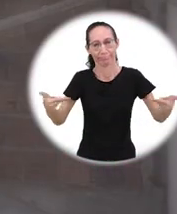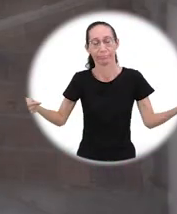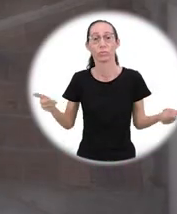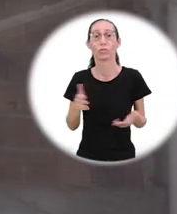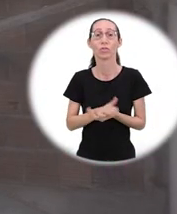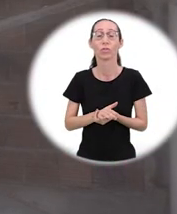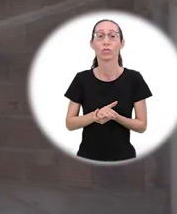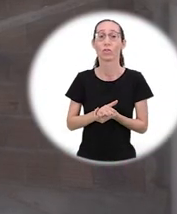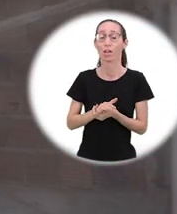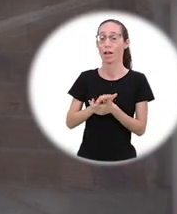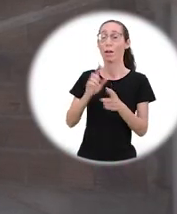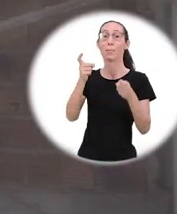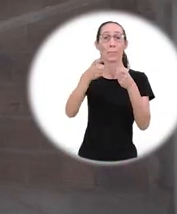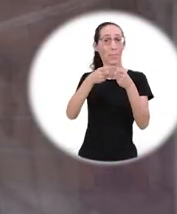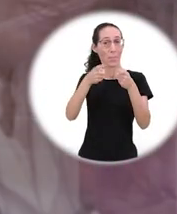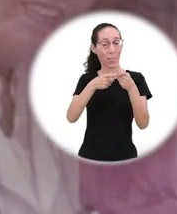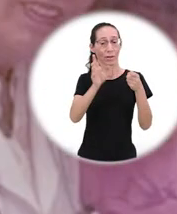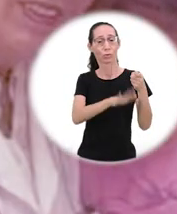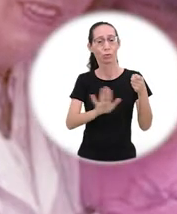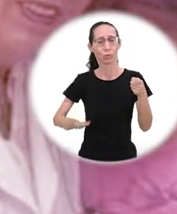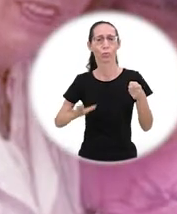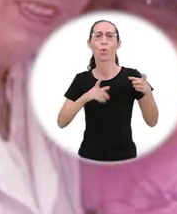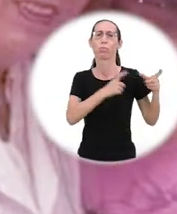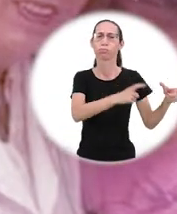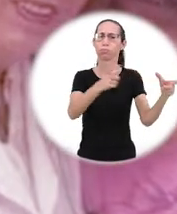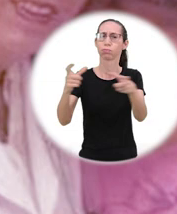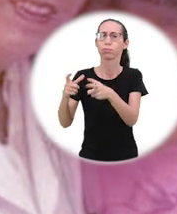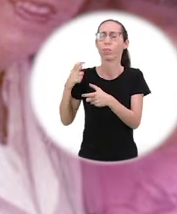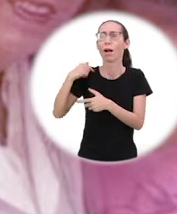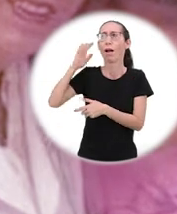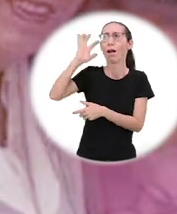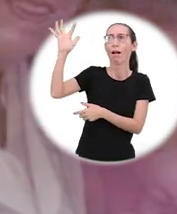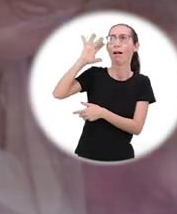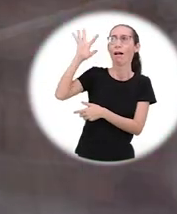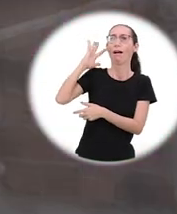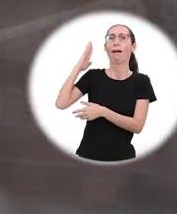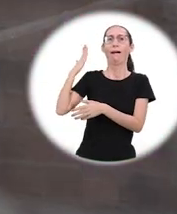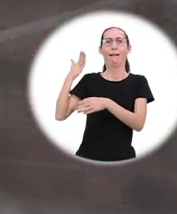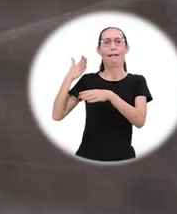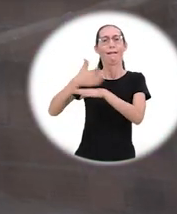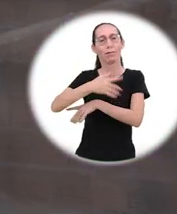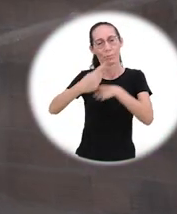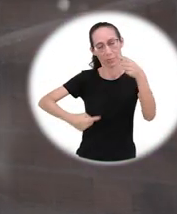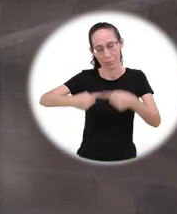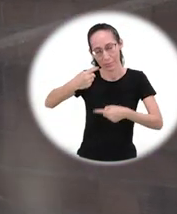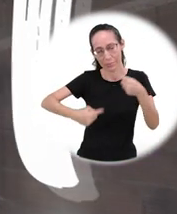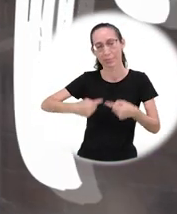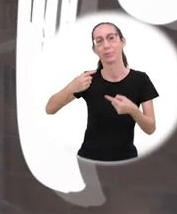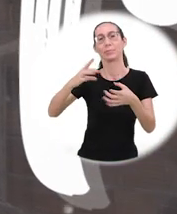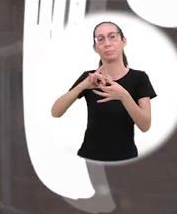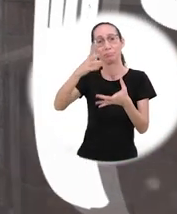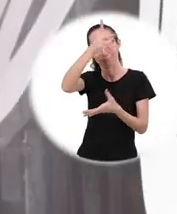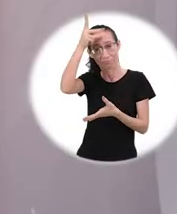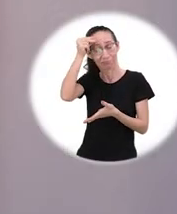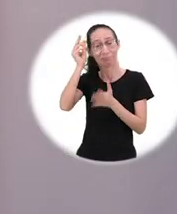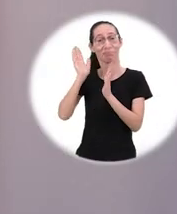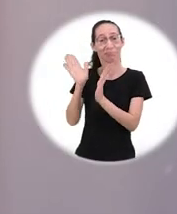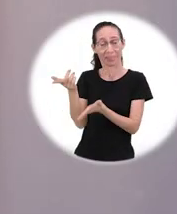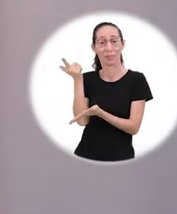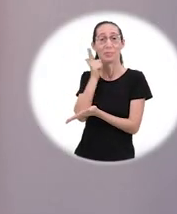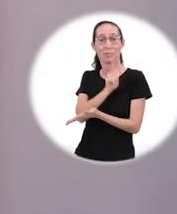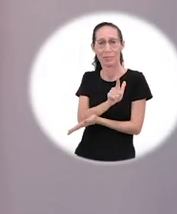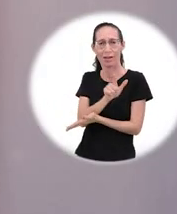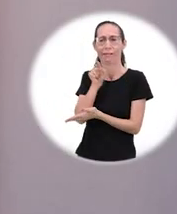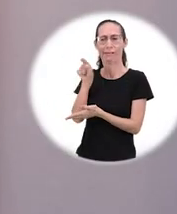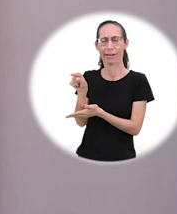pediatra que atendia todos nos bairros sem jamais imaginar que um dia entraria na política e terminou sendo prefeita. Aquela